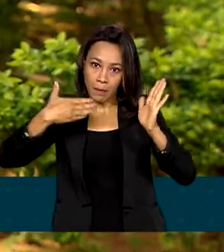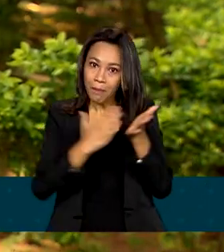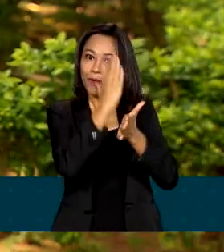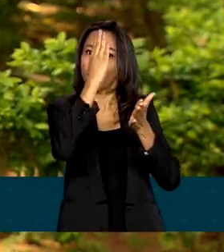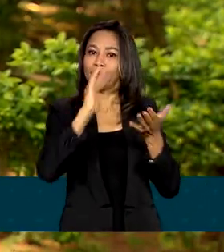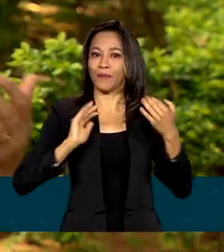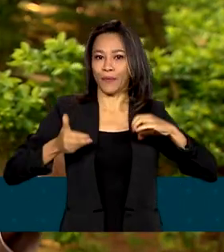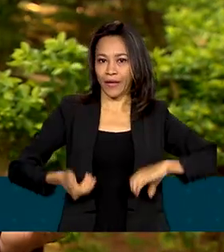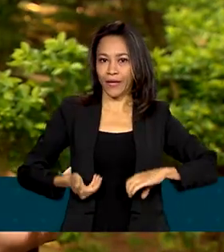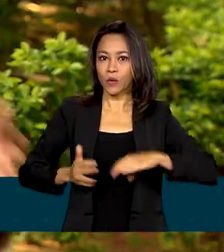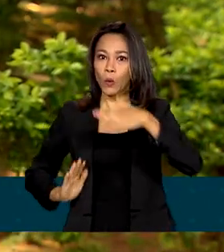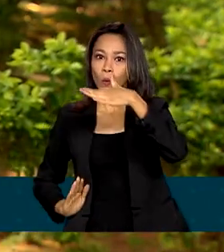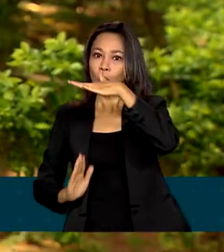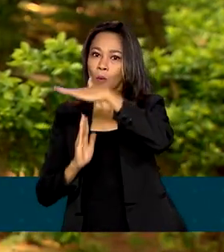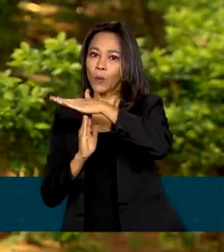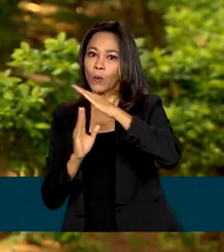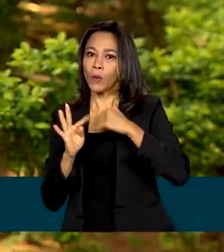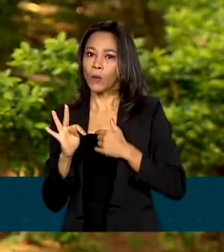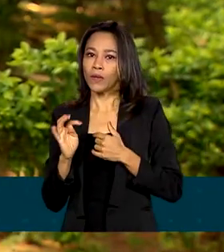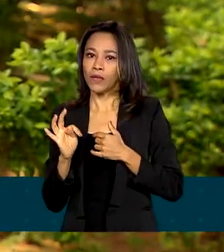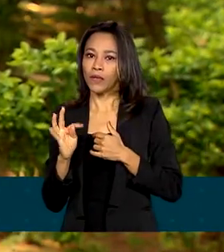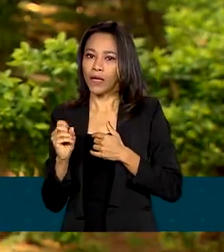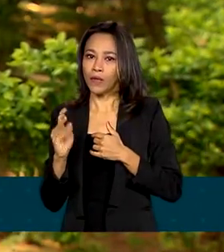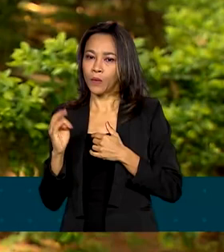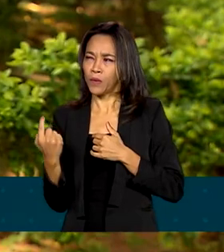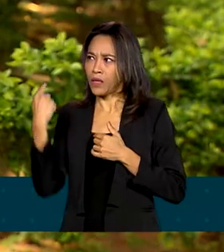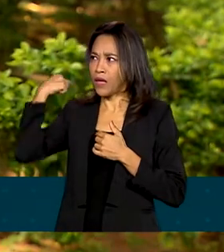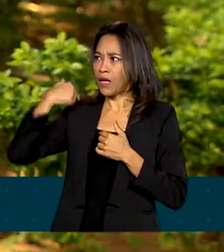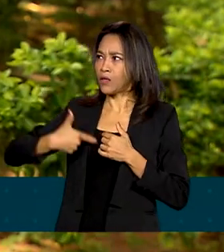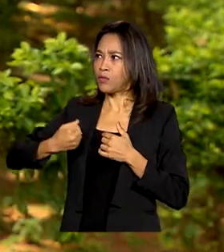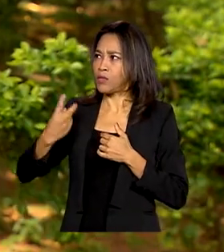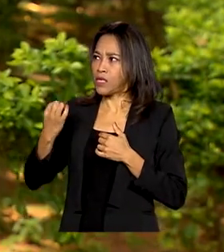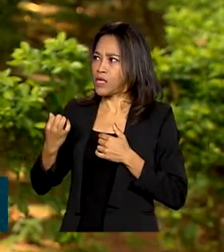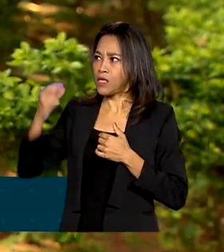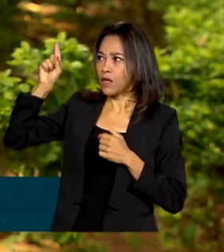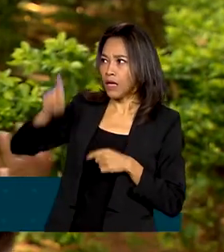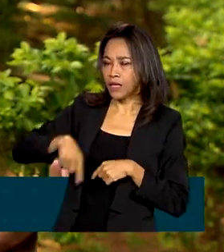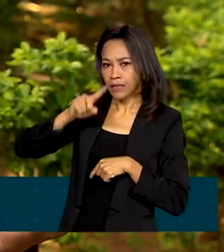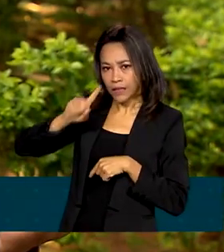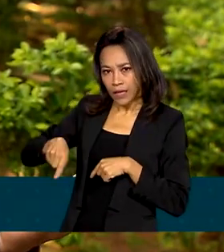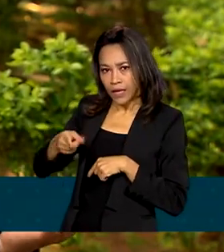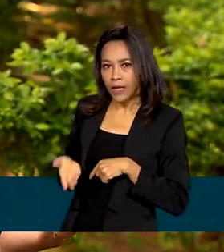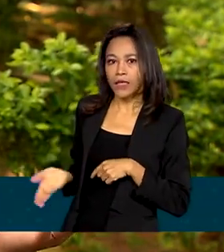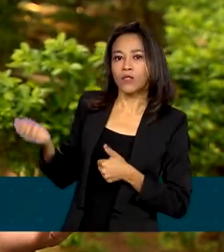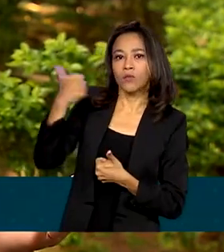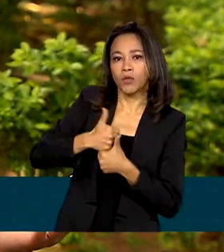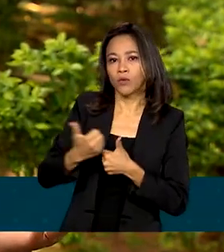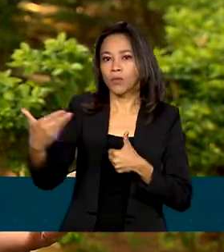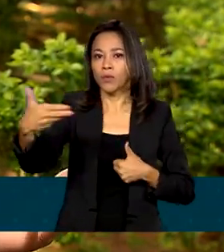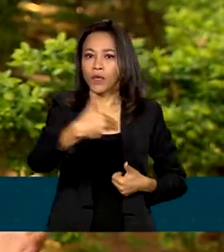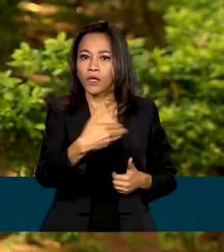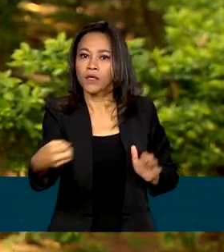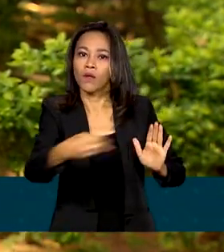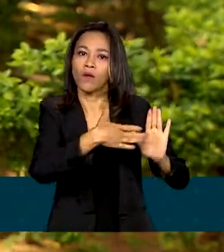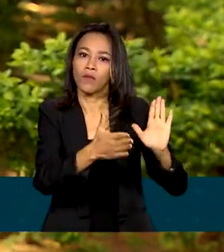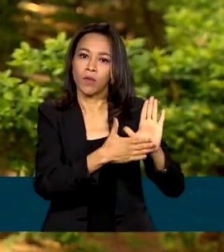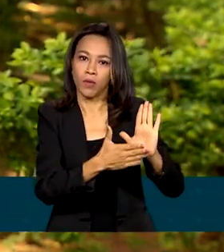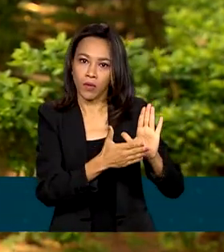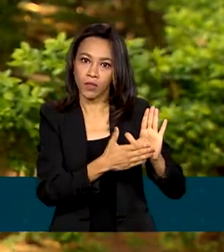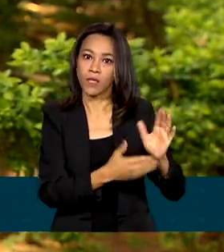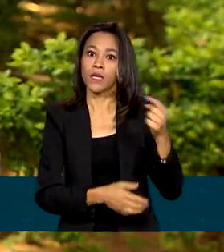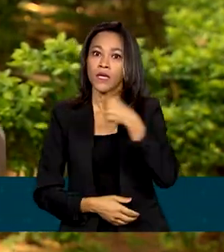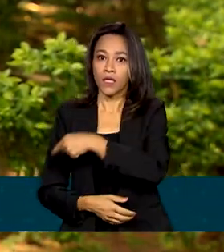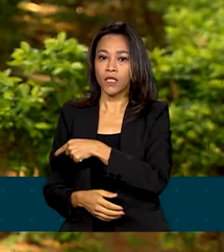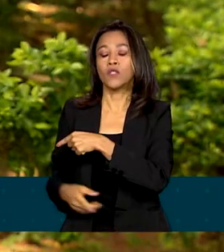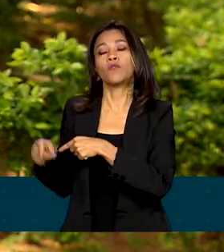Congresso, o teto de gastos implementado em 2016 deixa de existir. Esse mecanismo foi criado com a promessa de impedir o